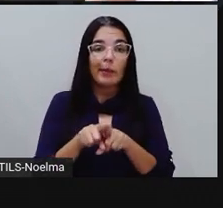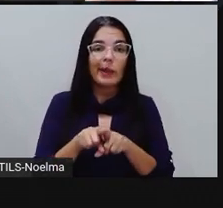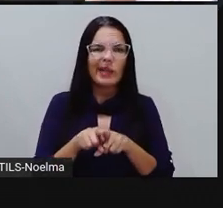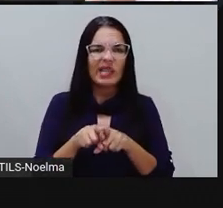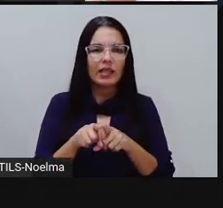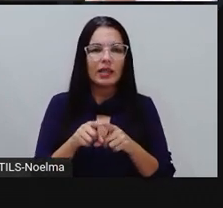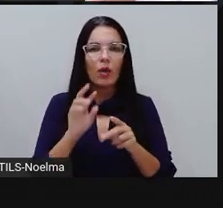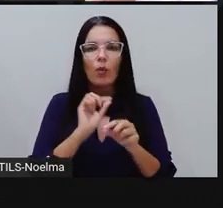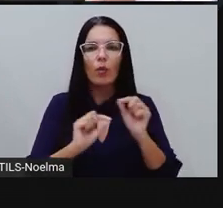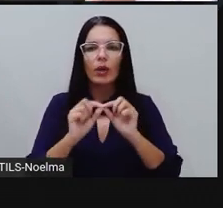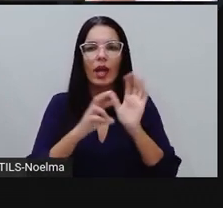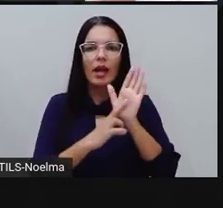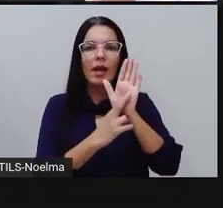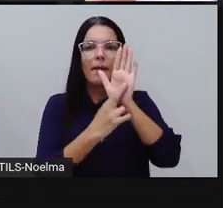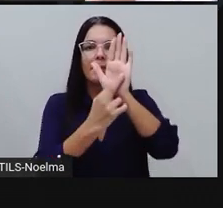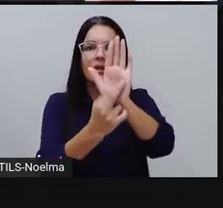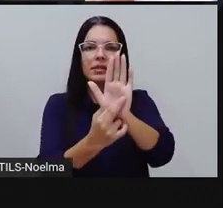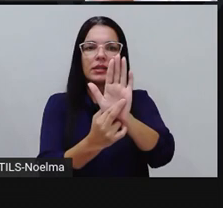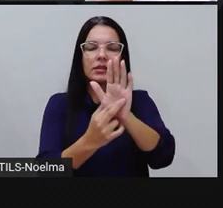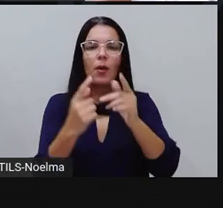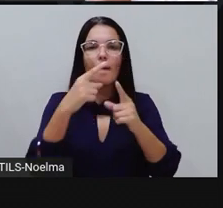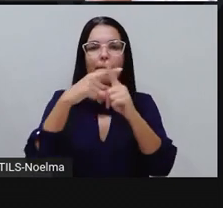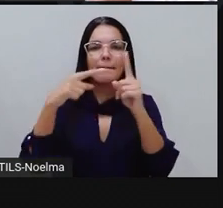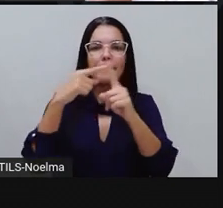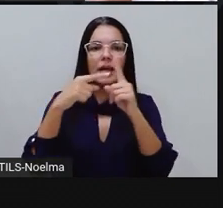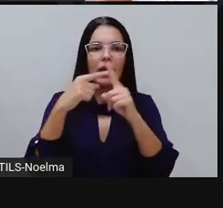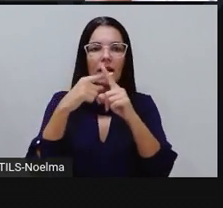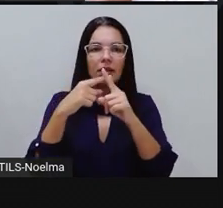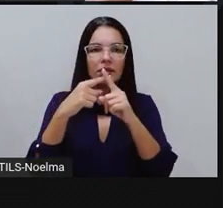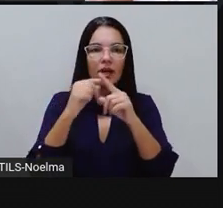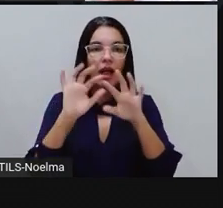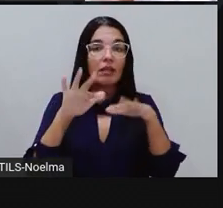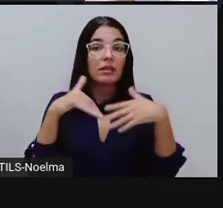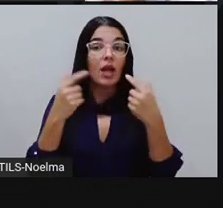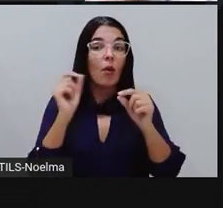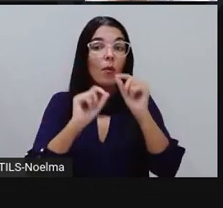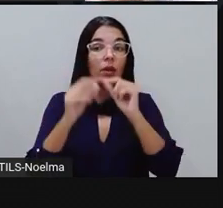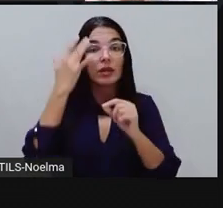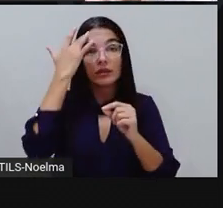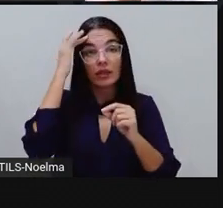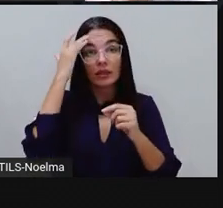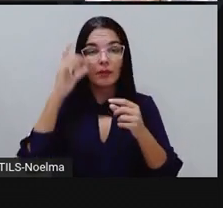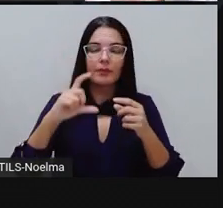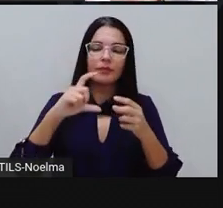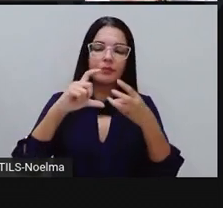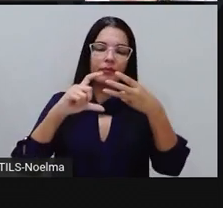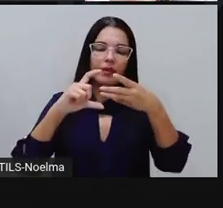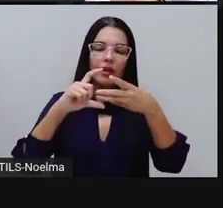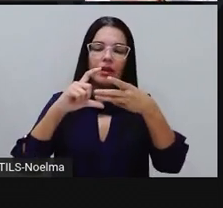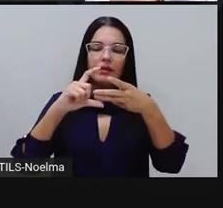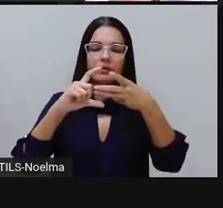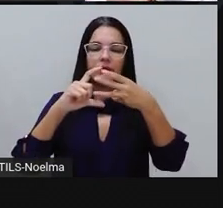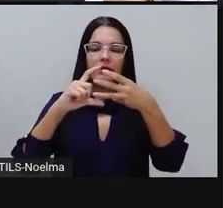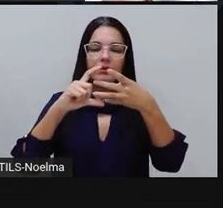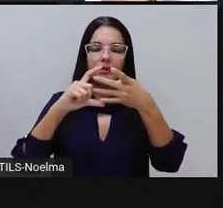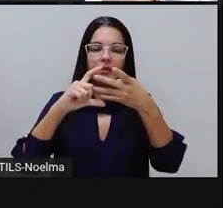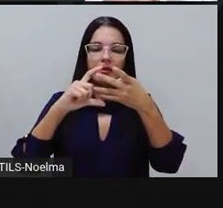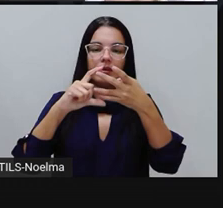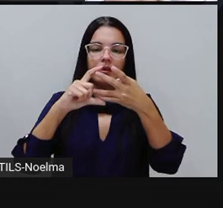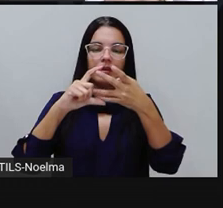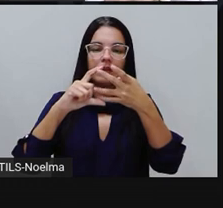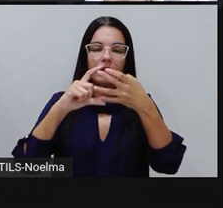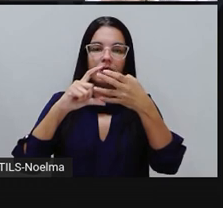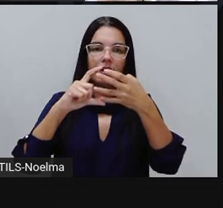essa representação que nós já vimos que é meia xícara, tá bom? Meia xícara vai ser metade da